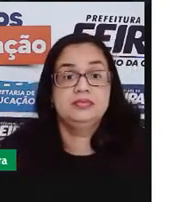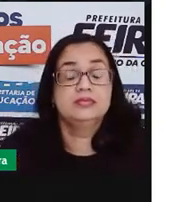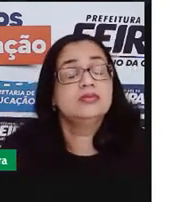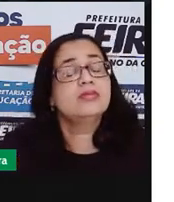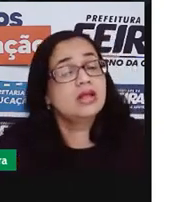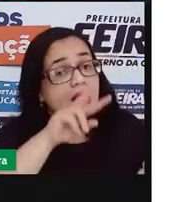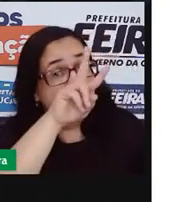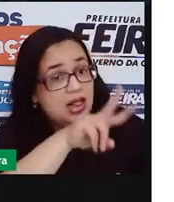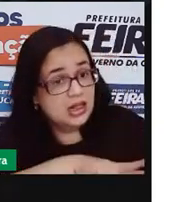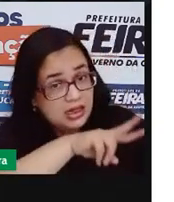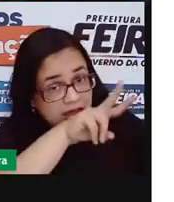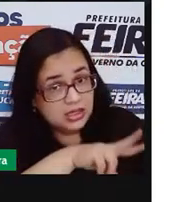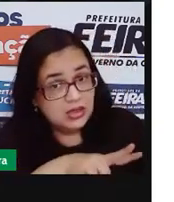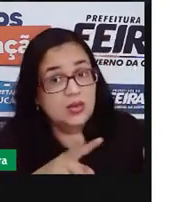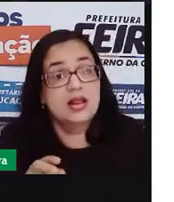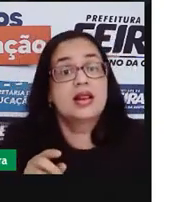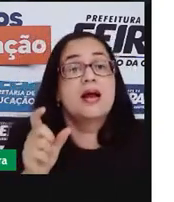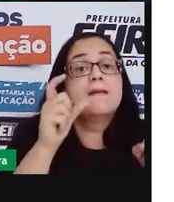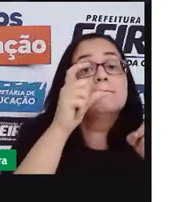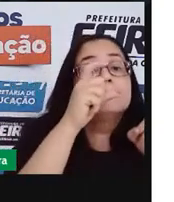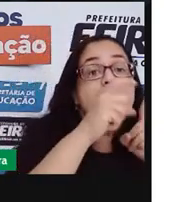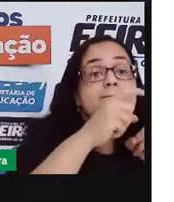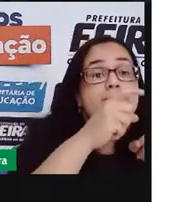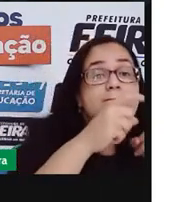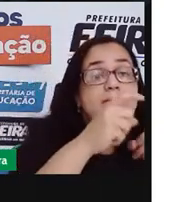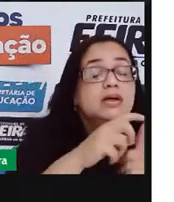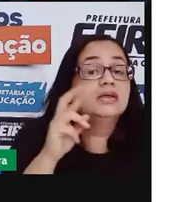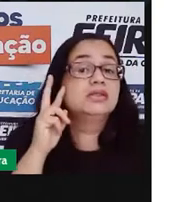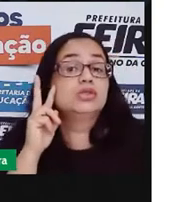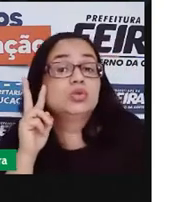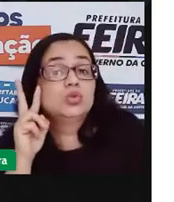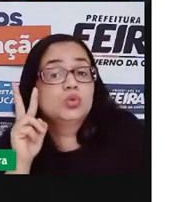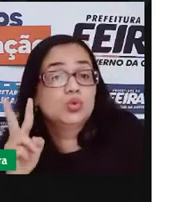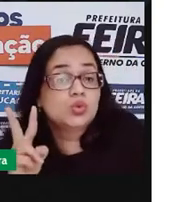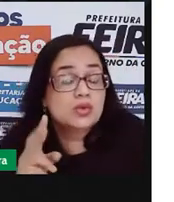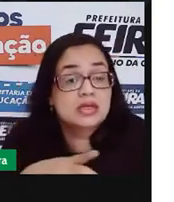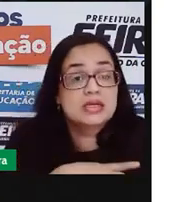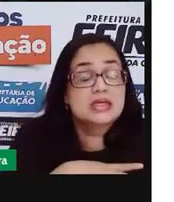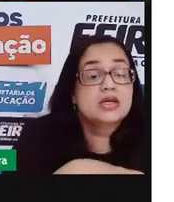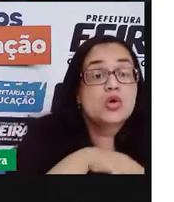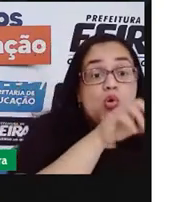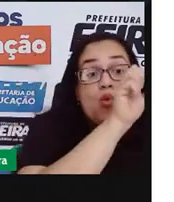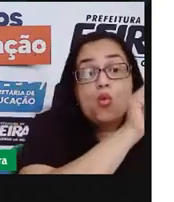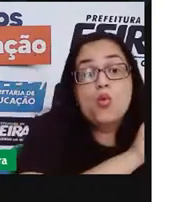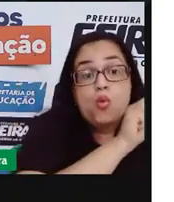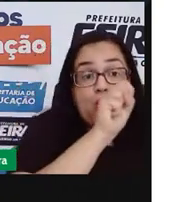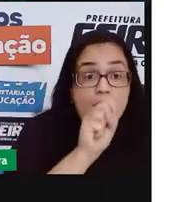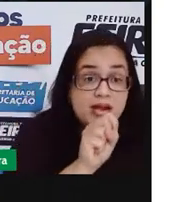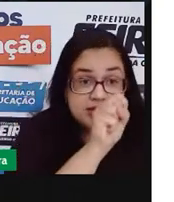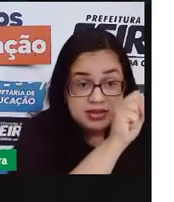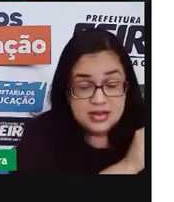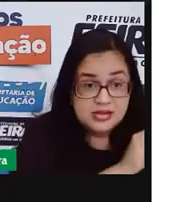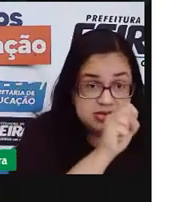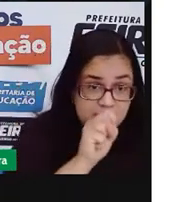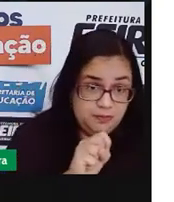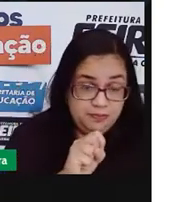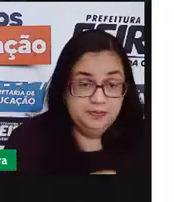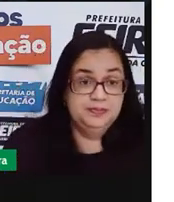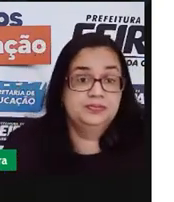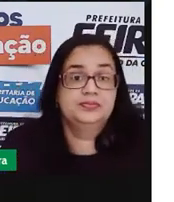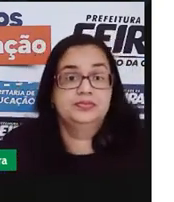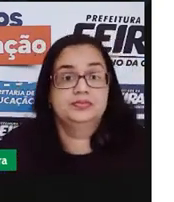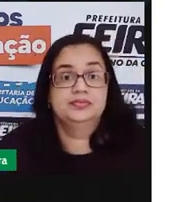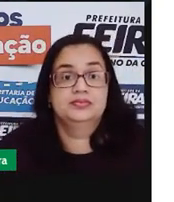Faça a leitura das palavras e destaque as que foram escritas com S e S.